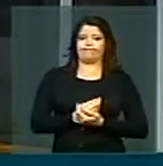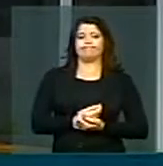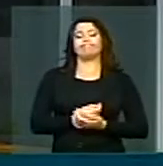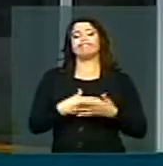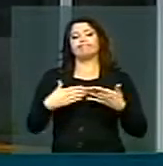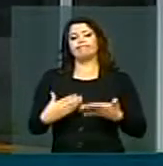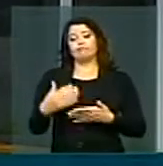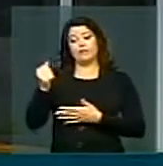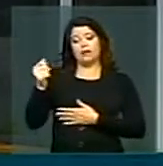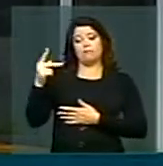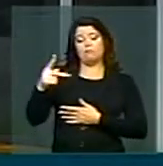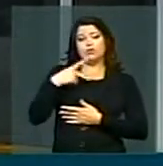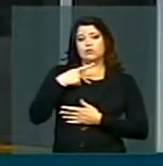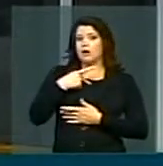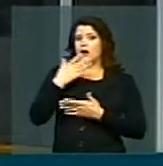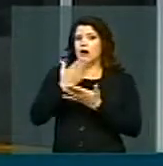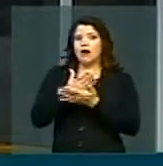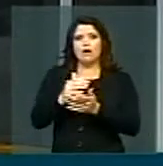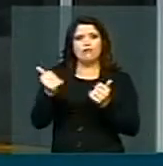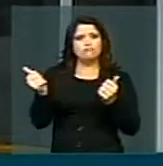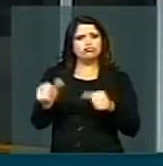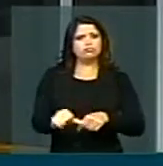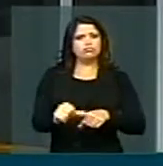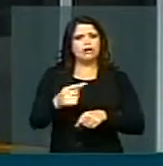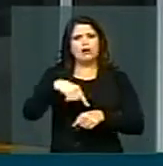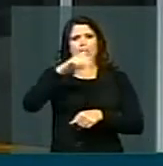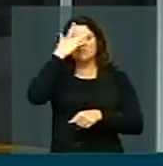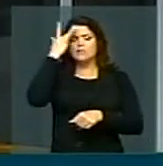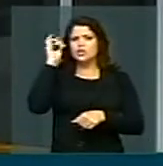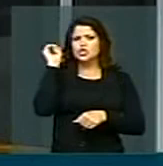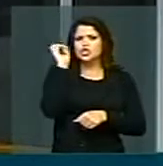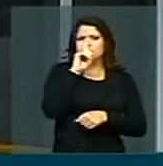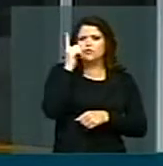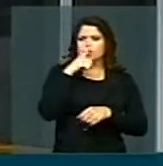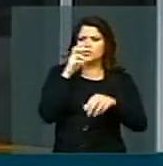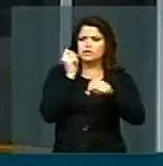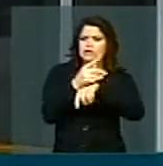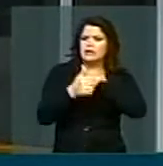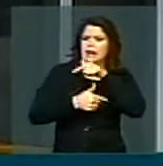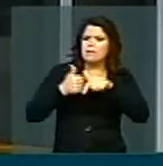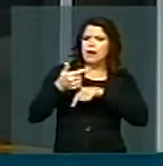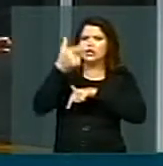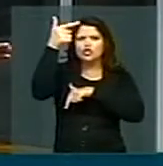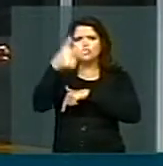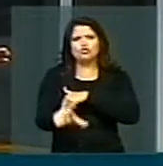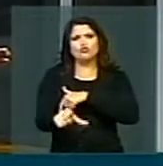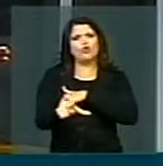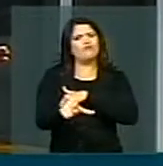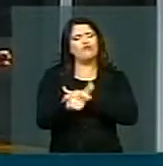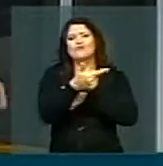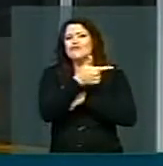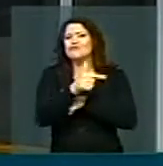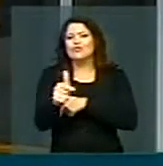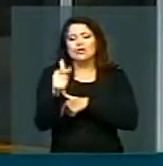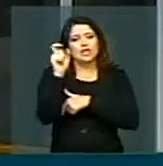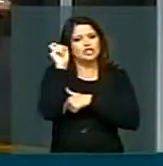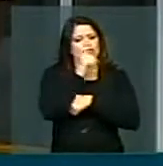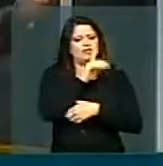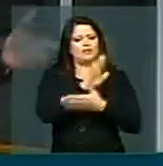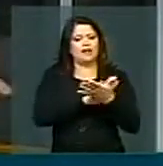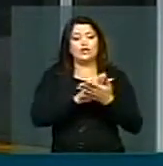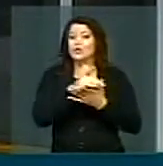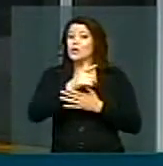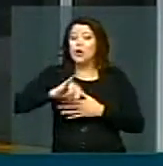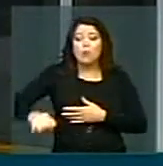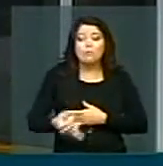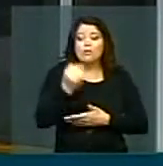aposentadoria foi para o espaço e a dificuldade de ser empregado em outra empresa, não existe essa dificuldade, não tem